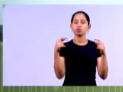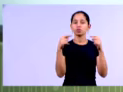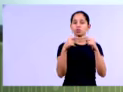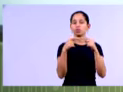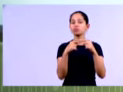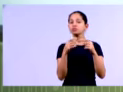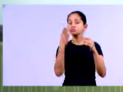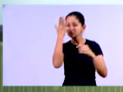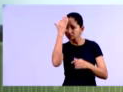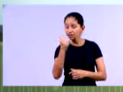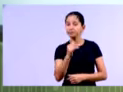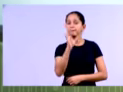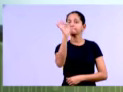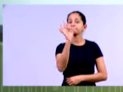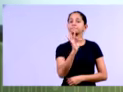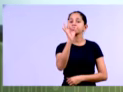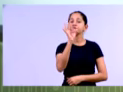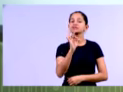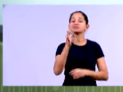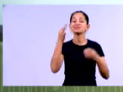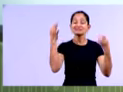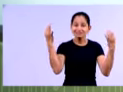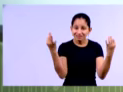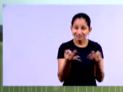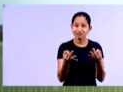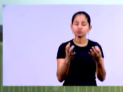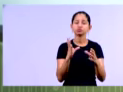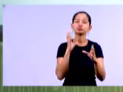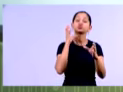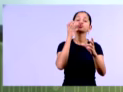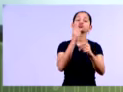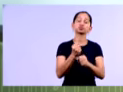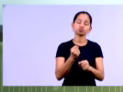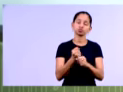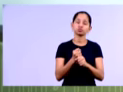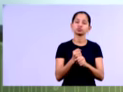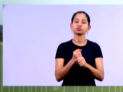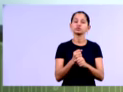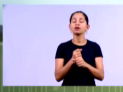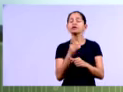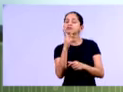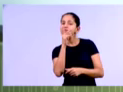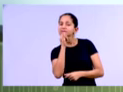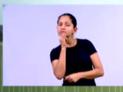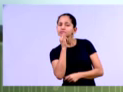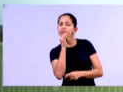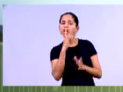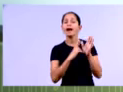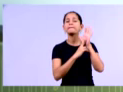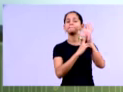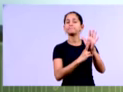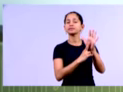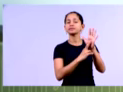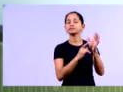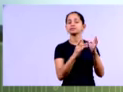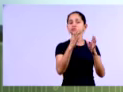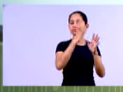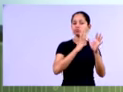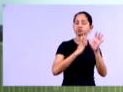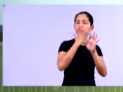para eu saber qual é o percentual que ela representa daquele total, né, a parte pelo todo, qual é percentual que a conta representa.